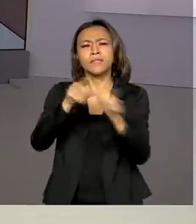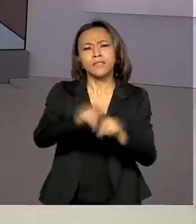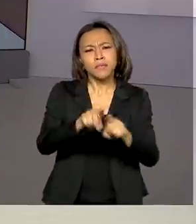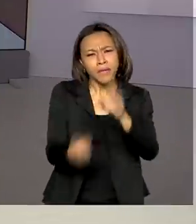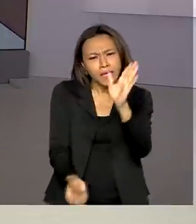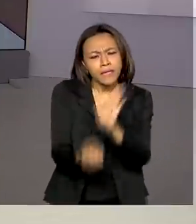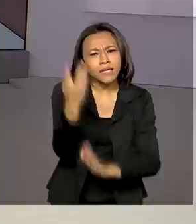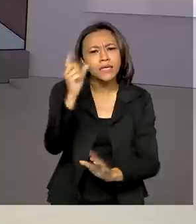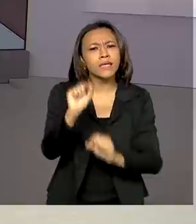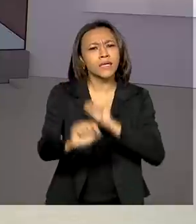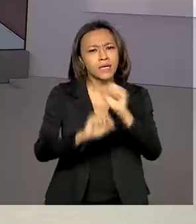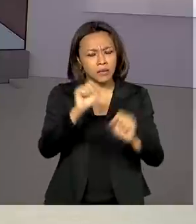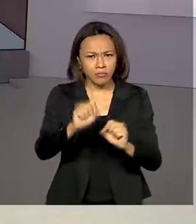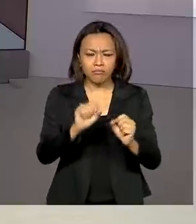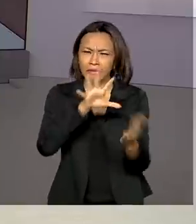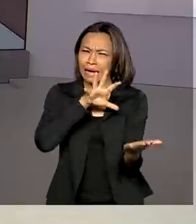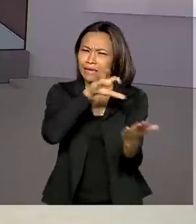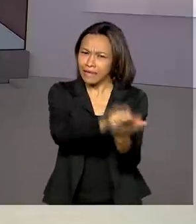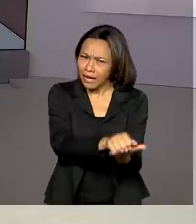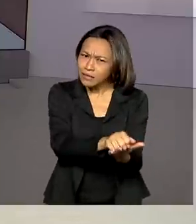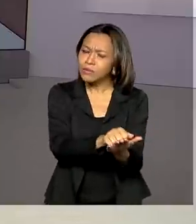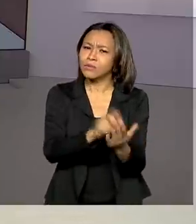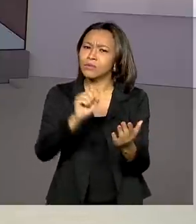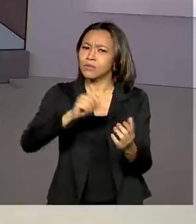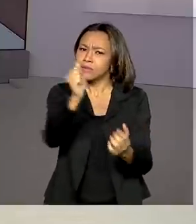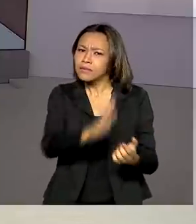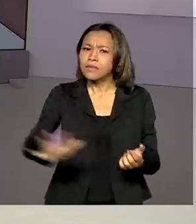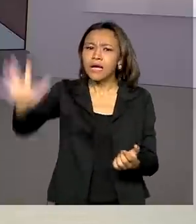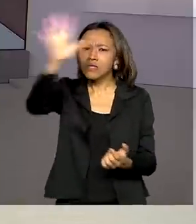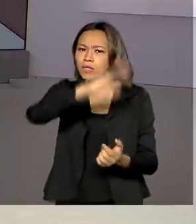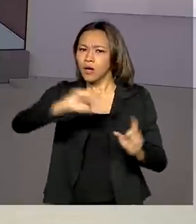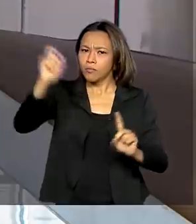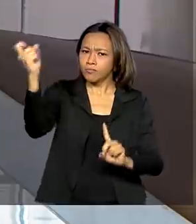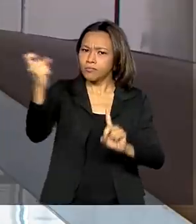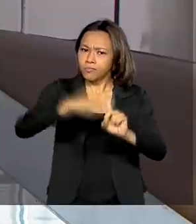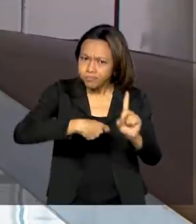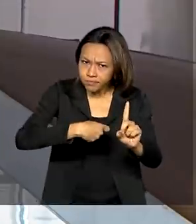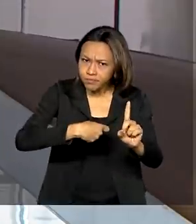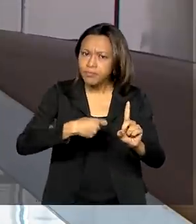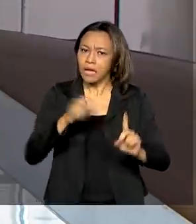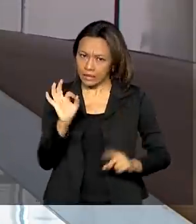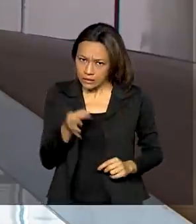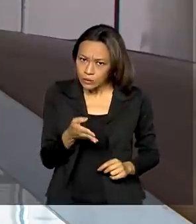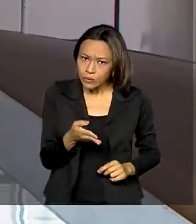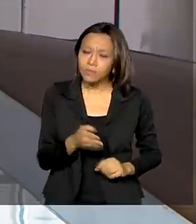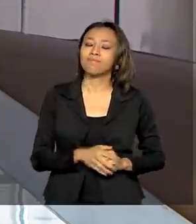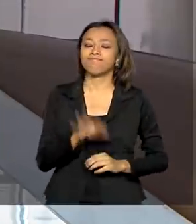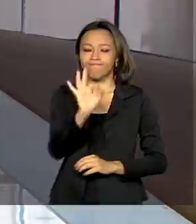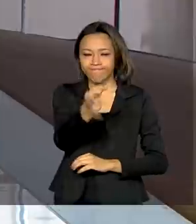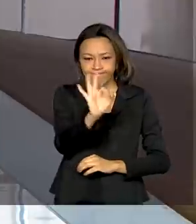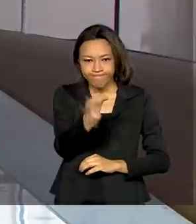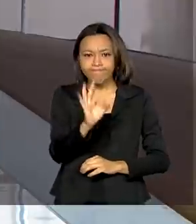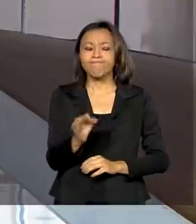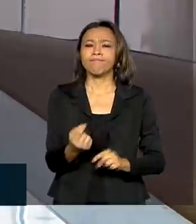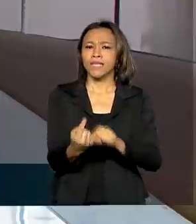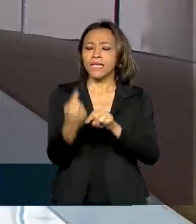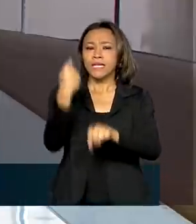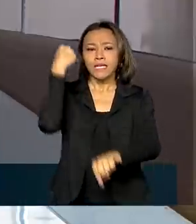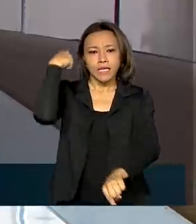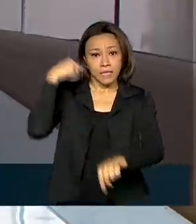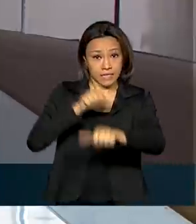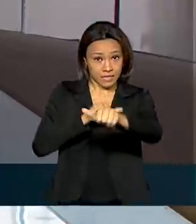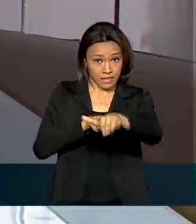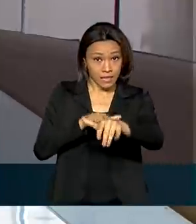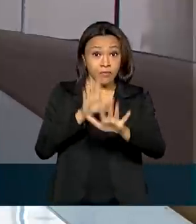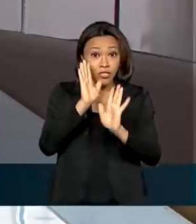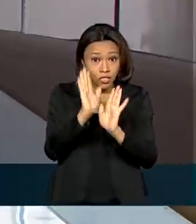Nacional de Condenados por Estupro, é isso? Isso mesmo. Olha, em setembro, o Senado já havia aprovado